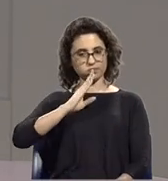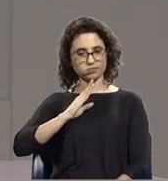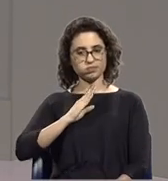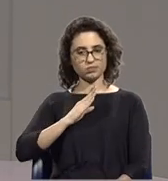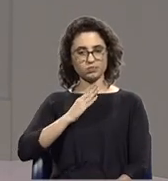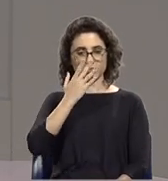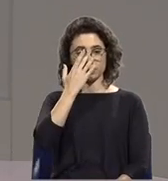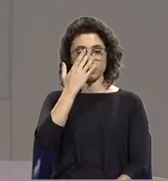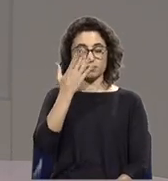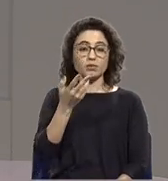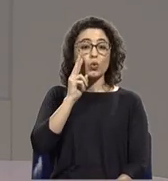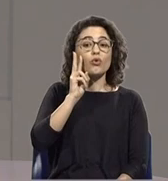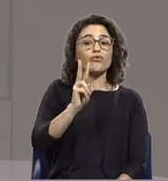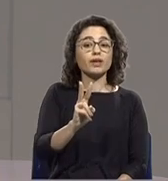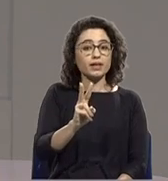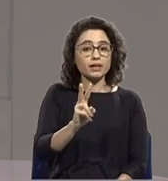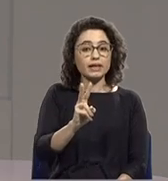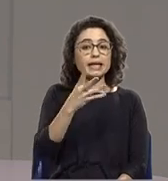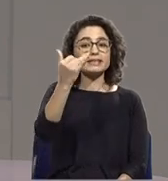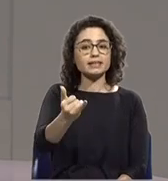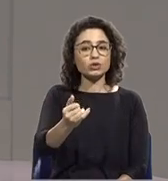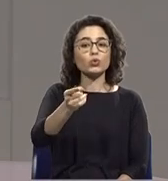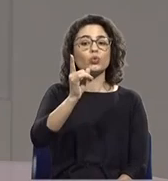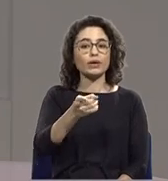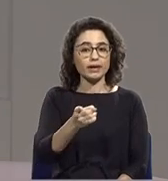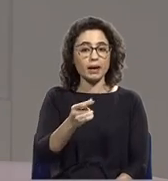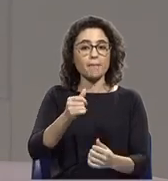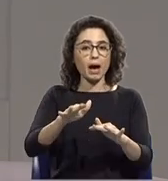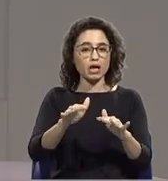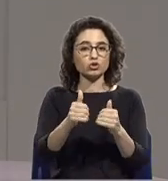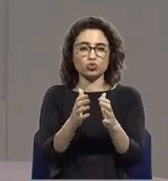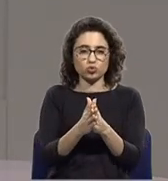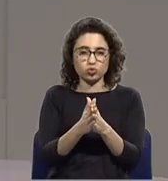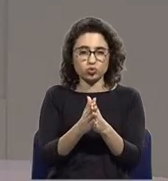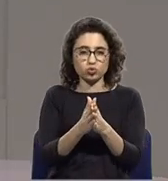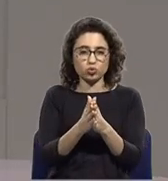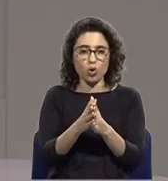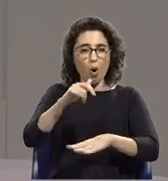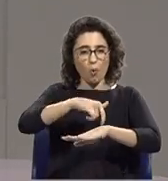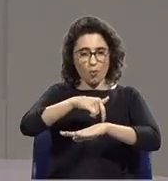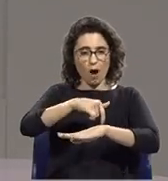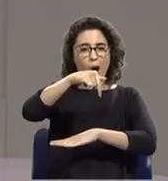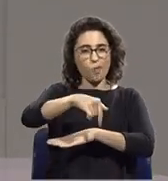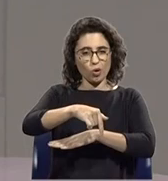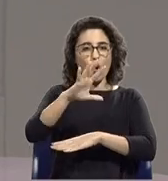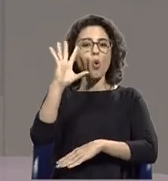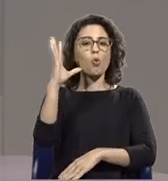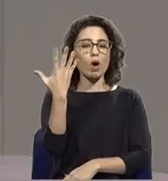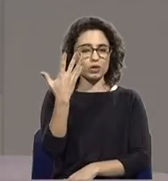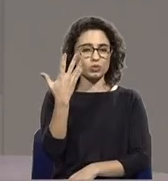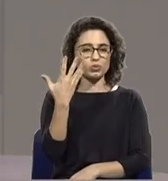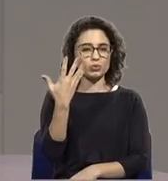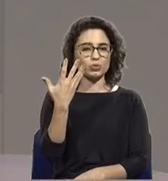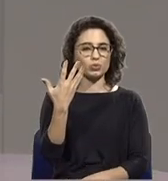Vamos ver o que é que vem a seguir. Mas isto está a suceder num momento em que